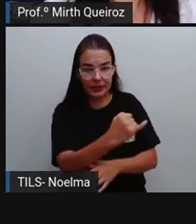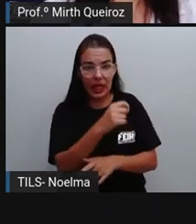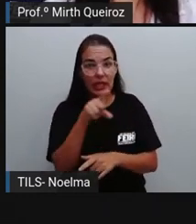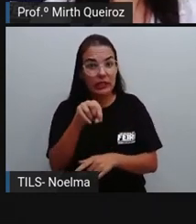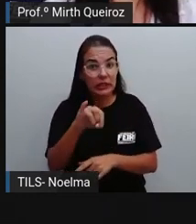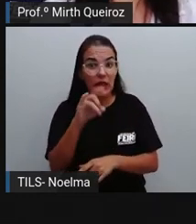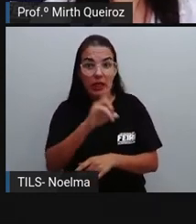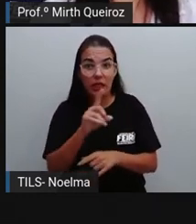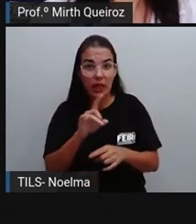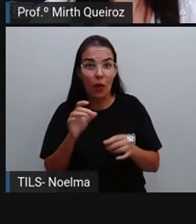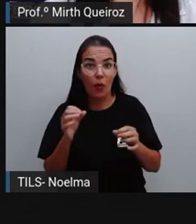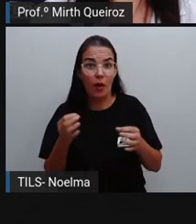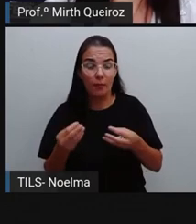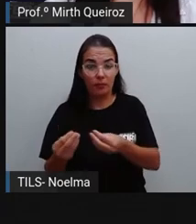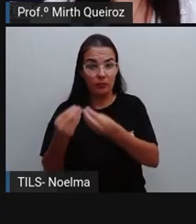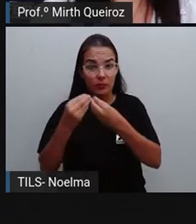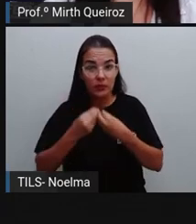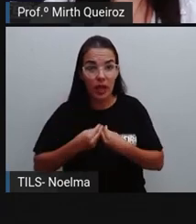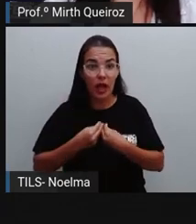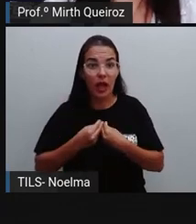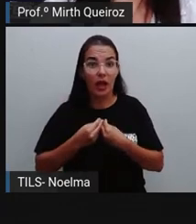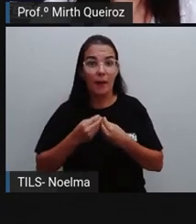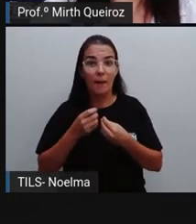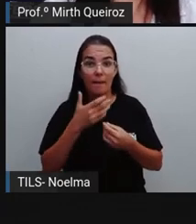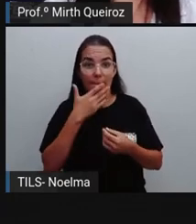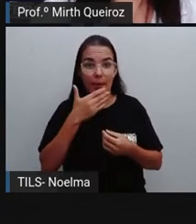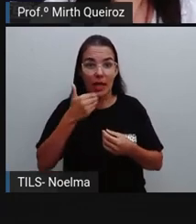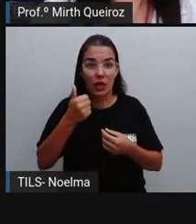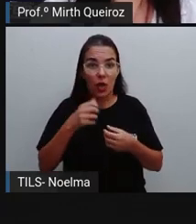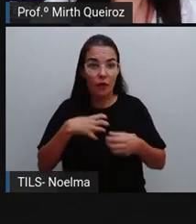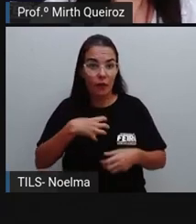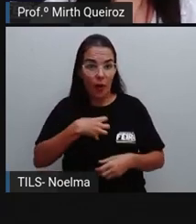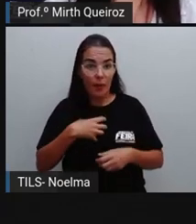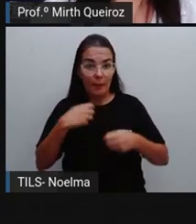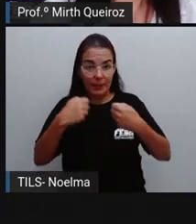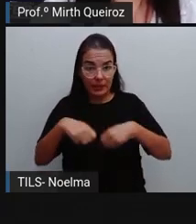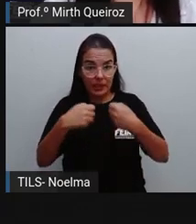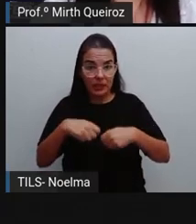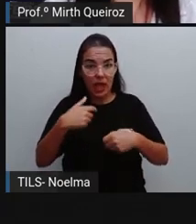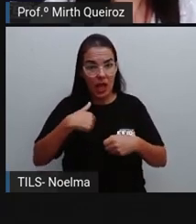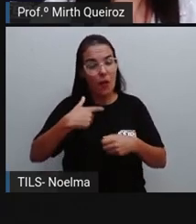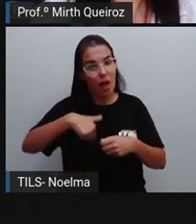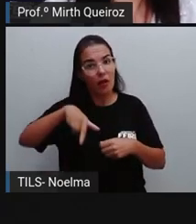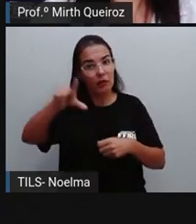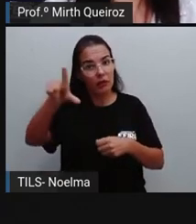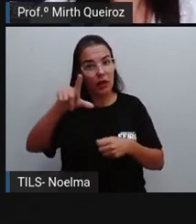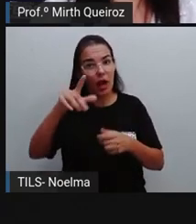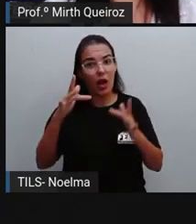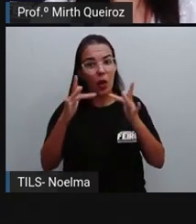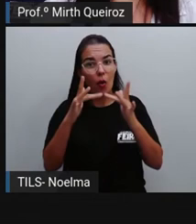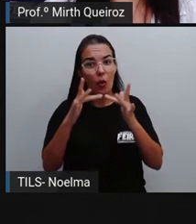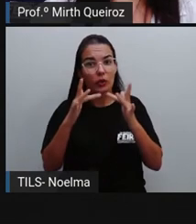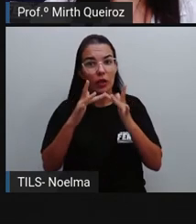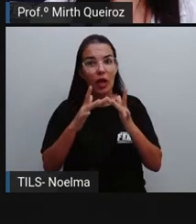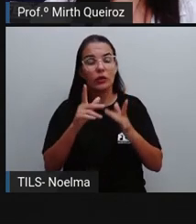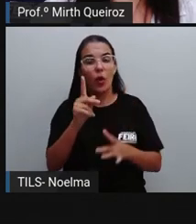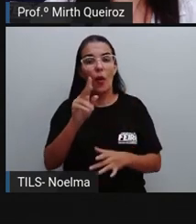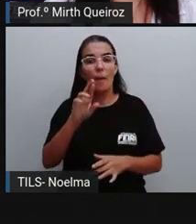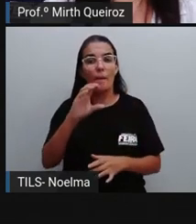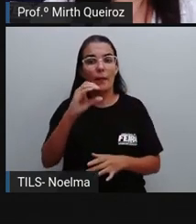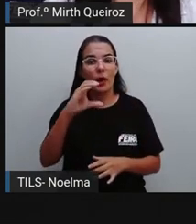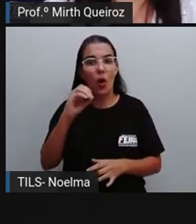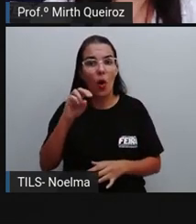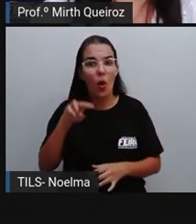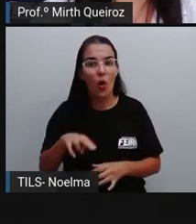que se não for retribuída da maneira que deveria, irei entrar em contato com o PROCON